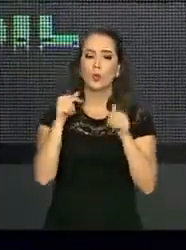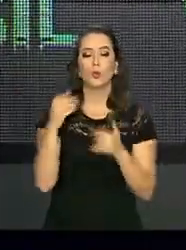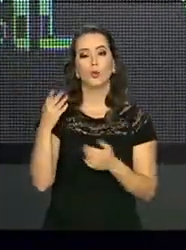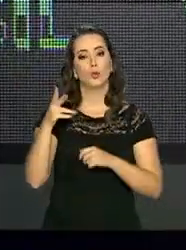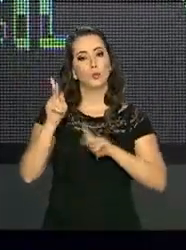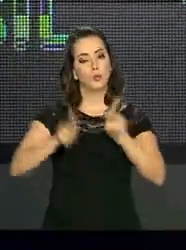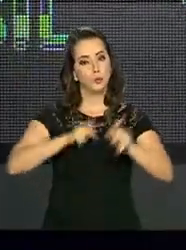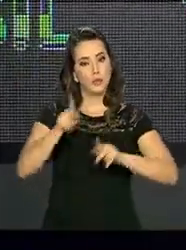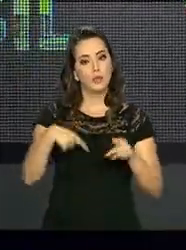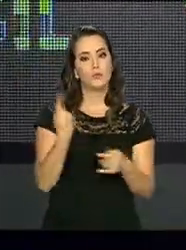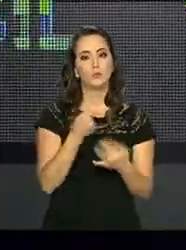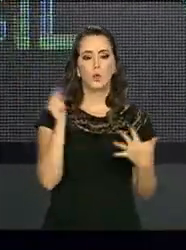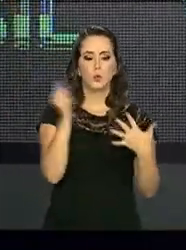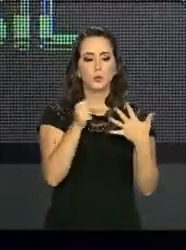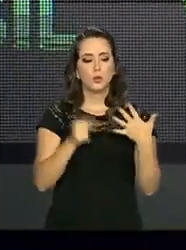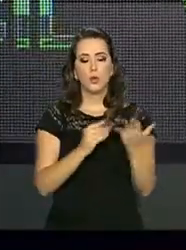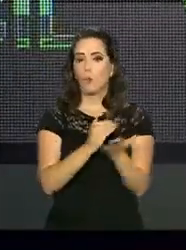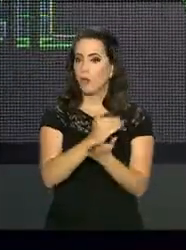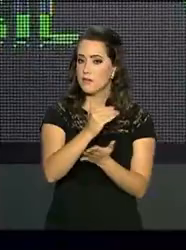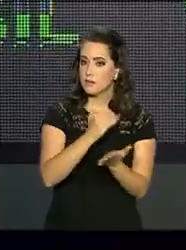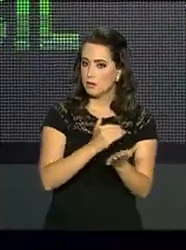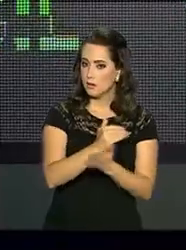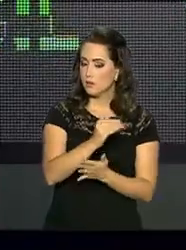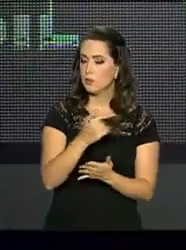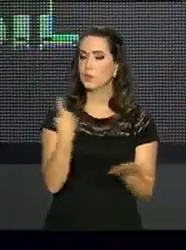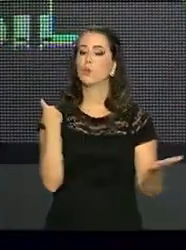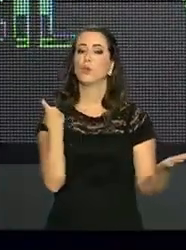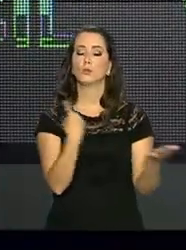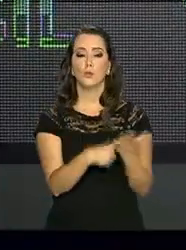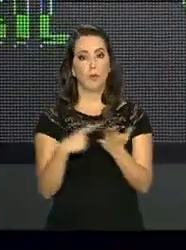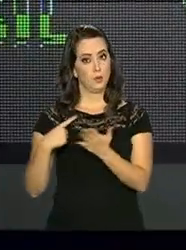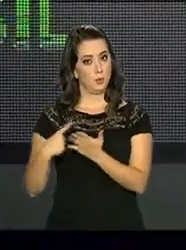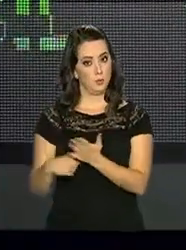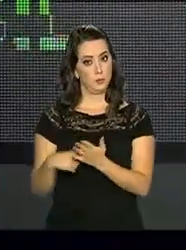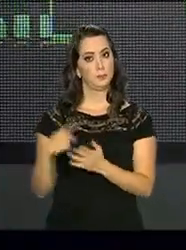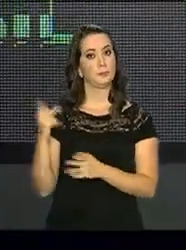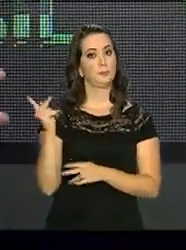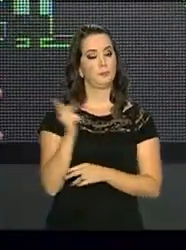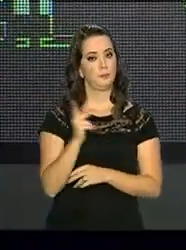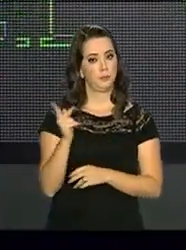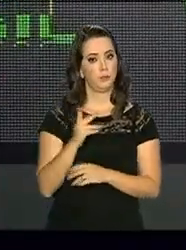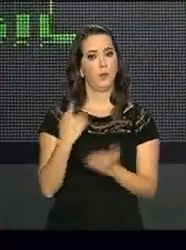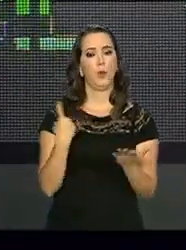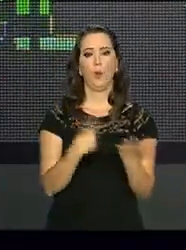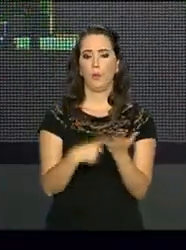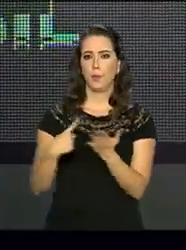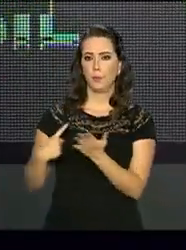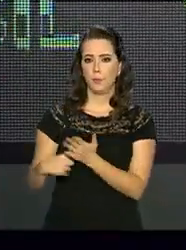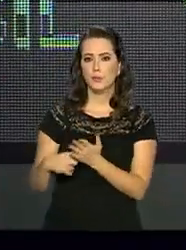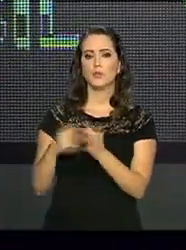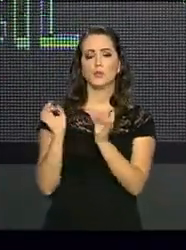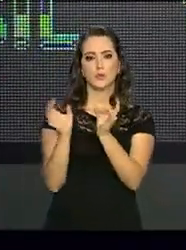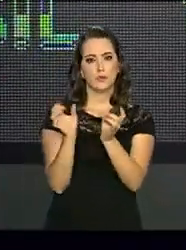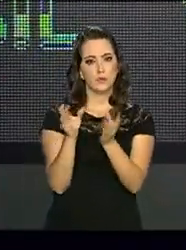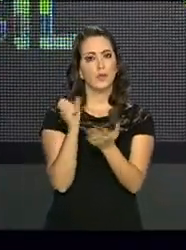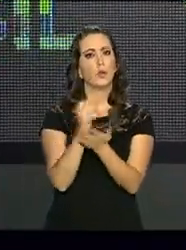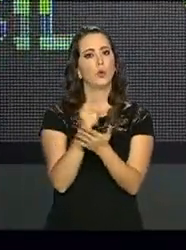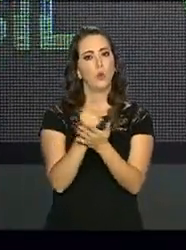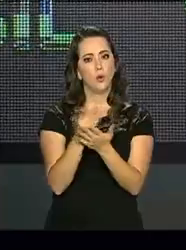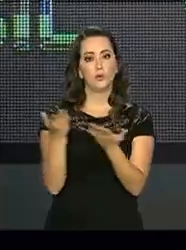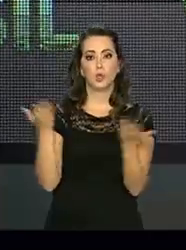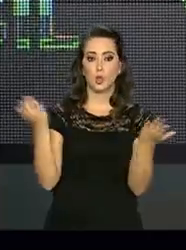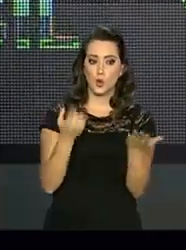estabelecer as linhas inaugurais de um acordo comercial, que hoje foi